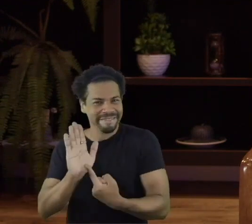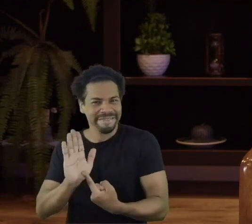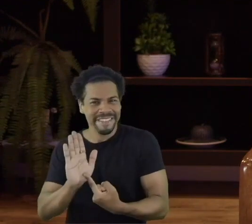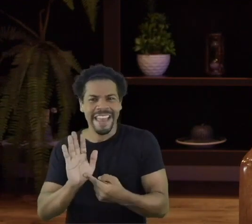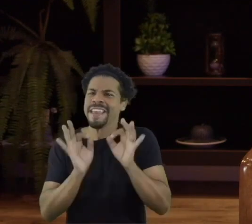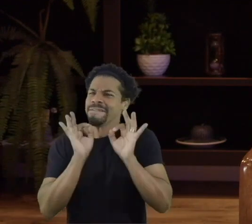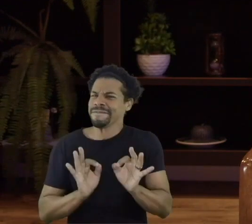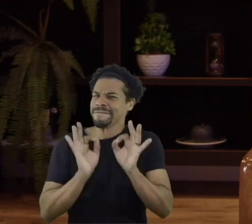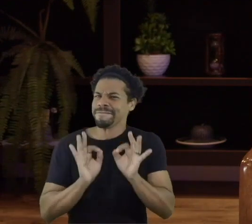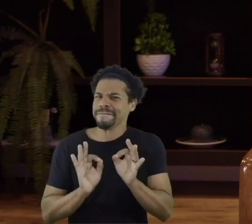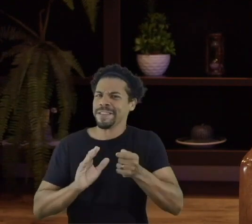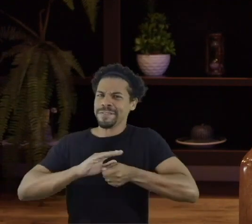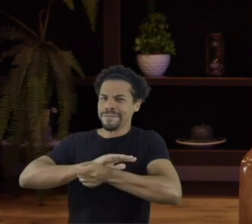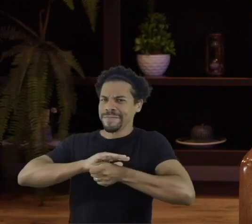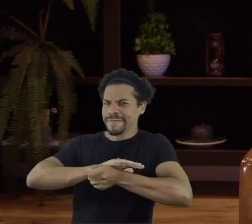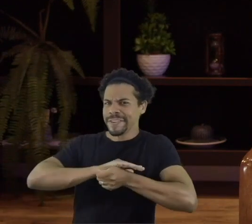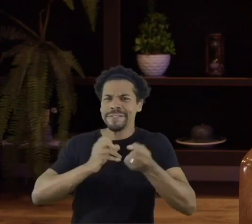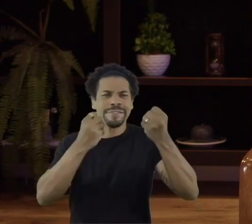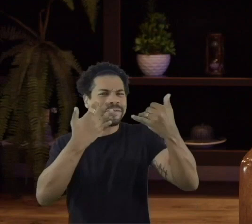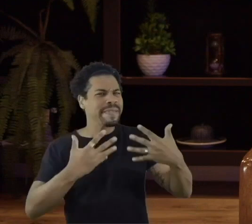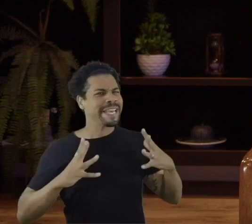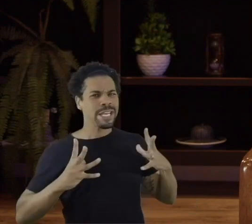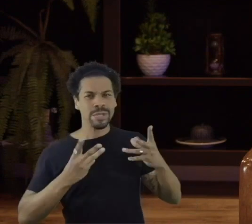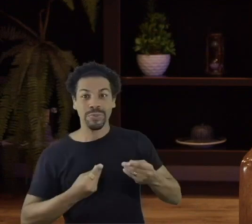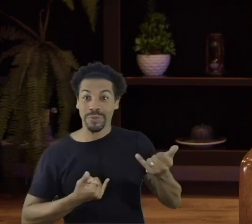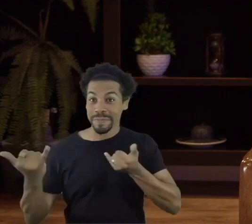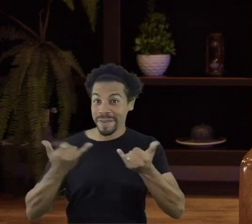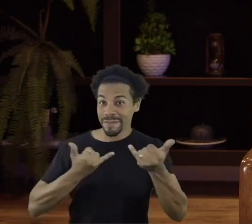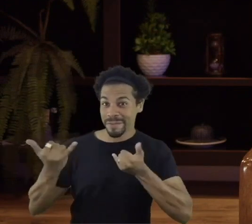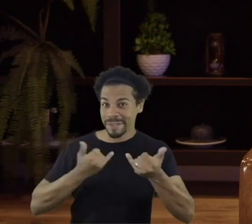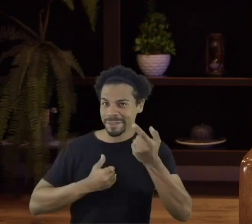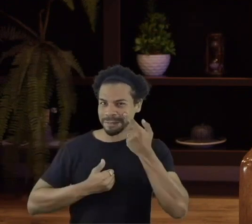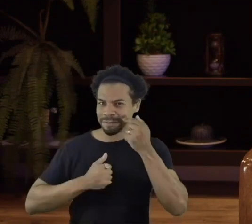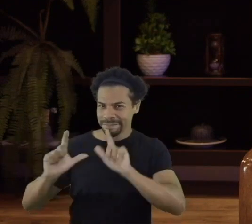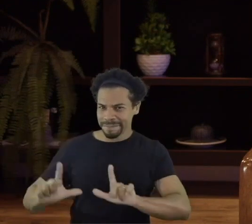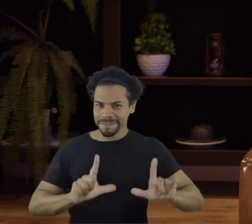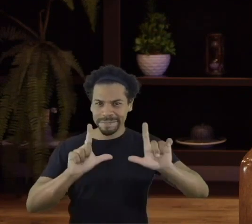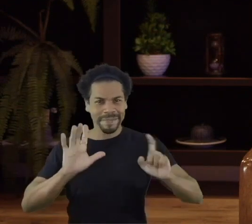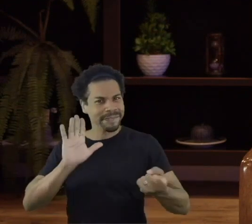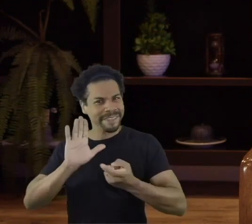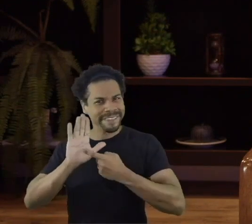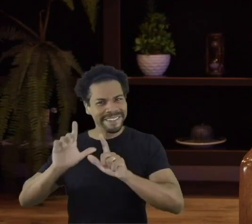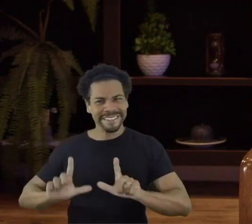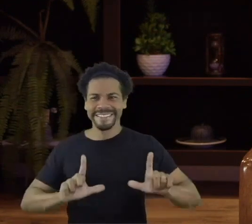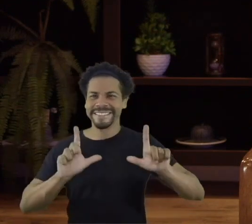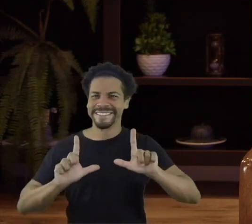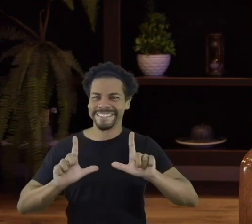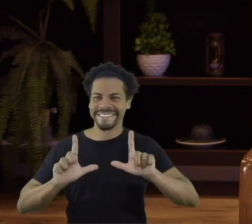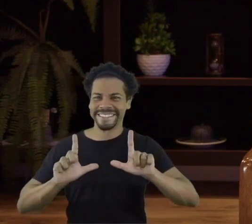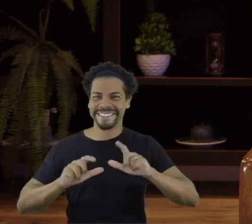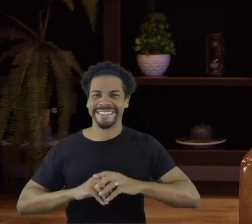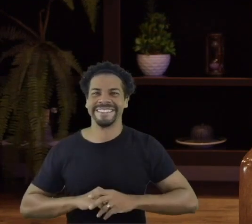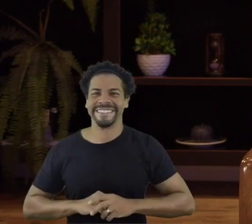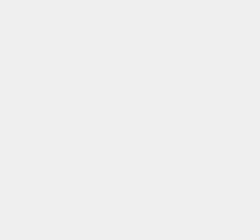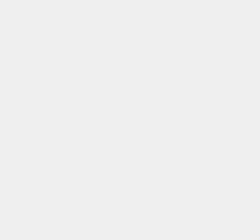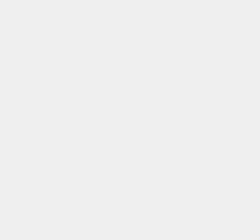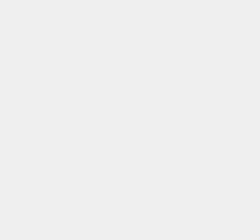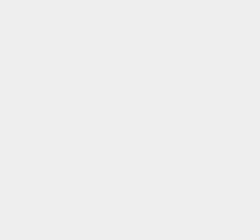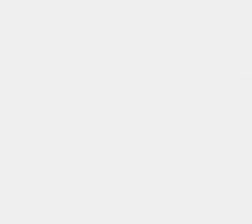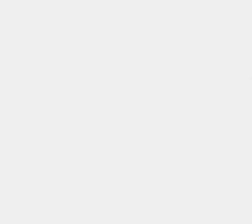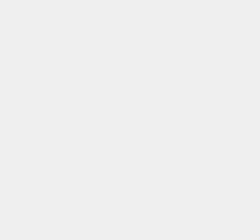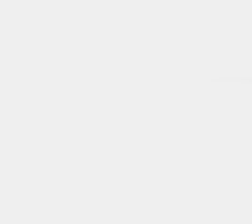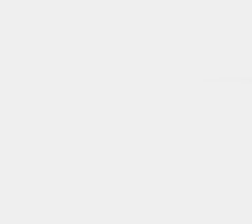esse é o meu livro, O Investimento Perfeito, que te explica justamente como fazer isso. Para saber mais informações, clique no link aqui da descrição. O Investimento justamente como